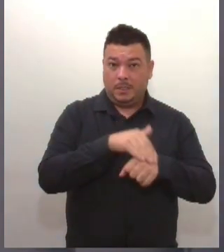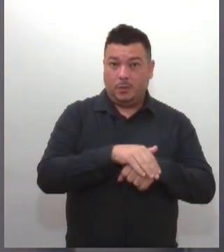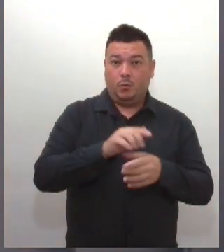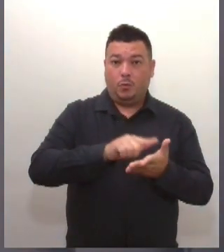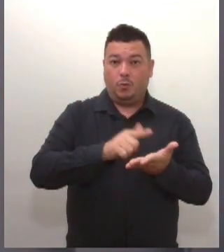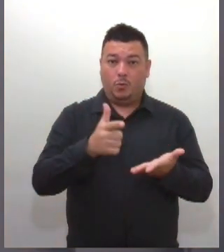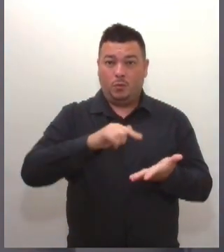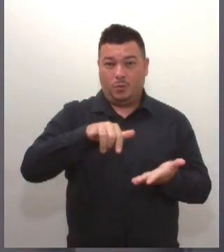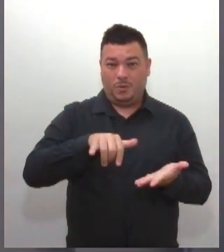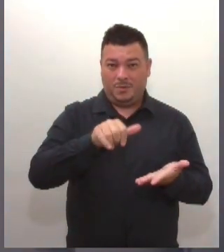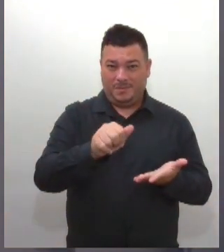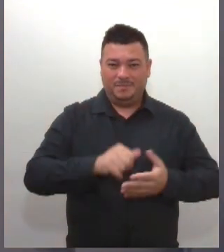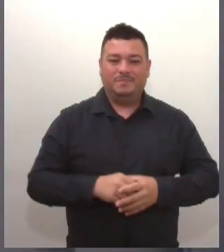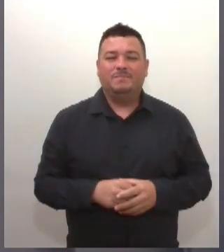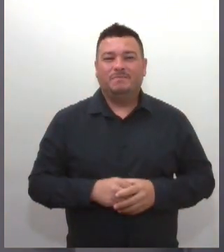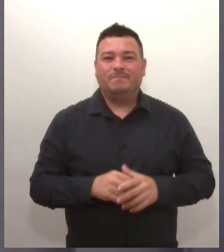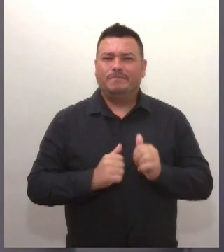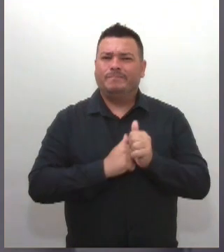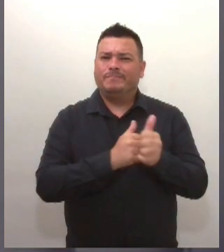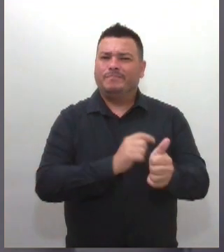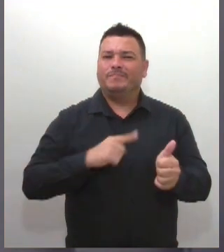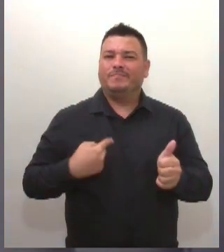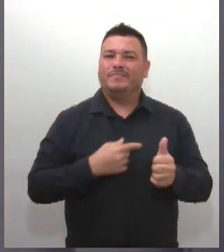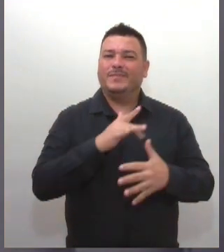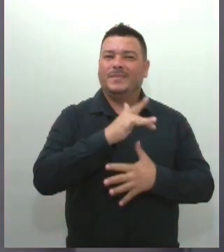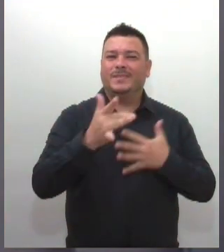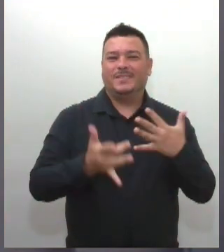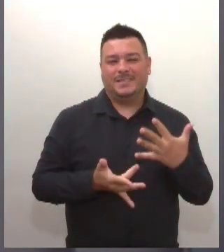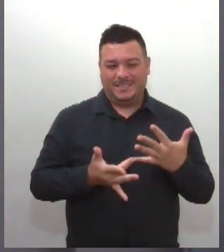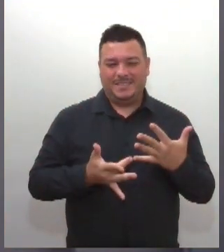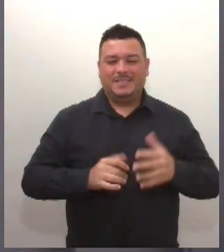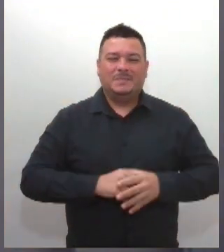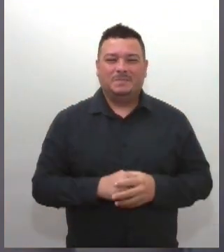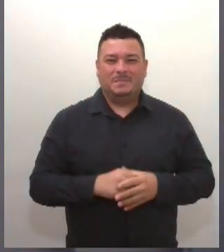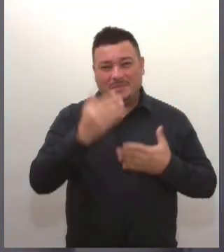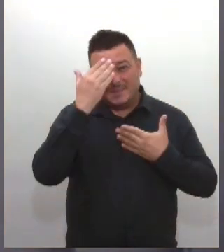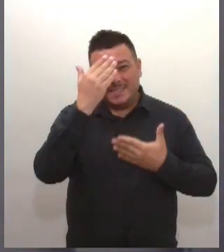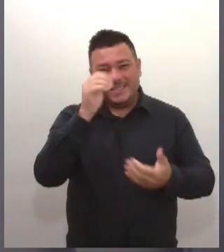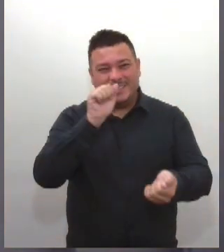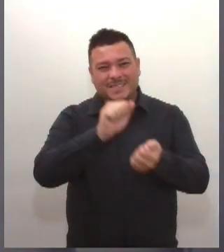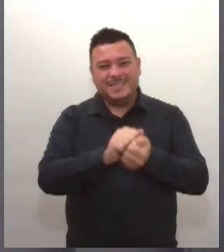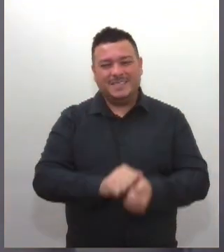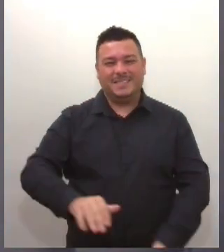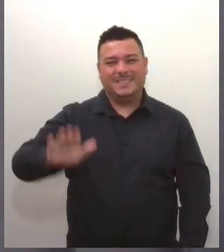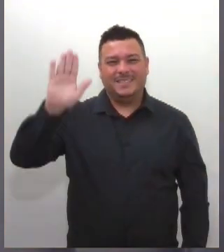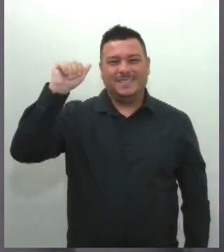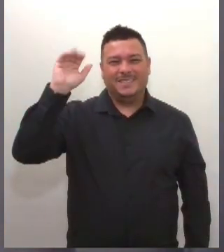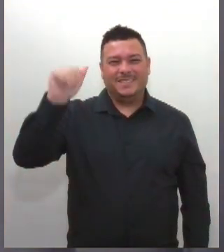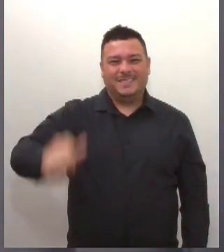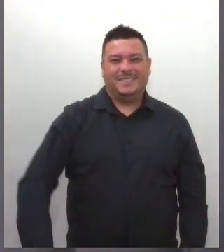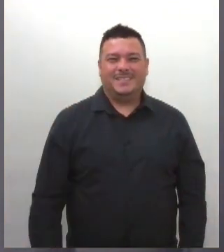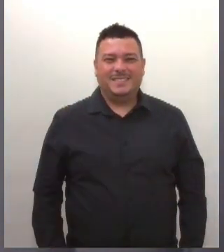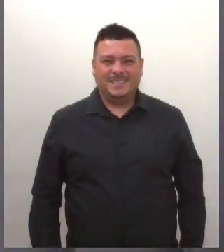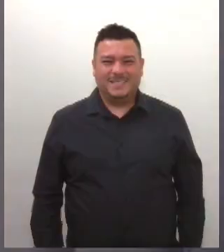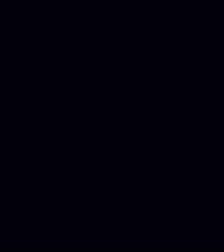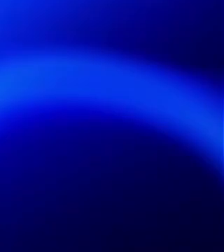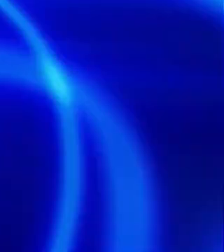da Alese. Siga também as nossas redes sociais. Obrigada pela companhia e até o nosso próximo encontro.